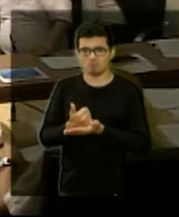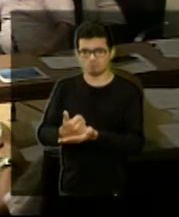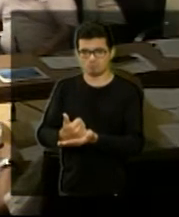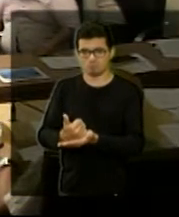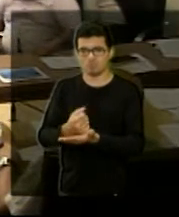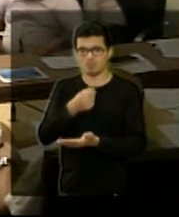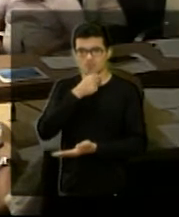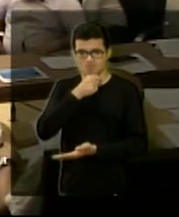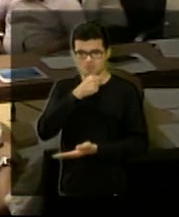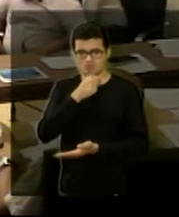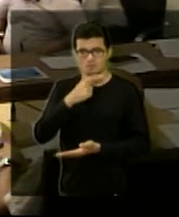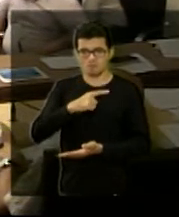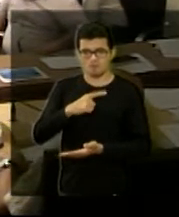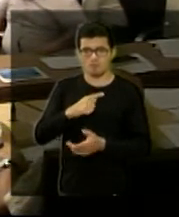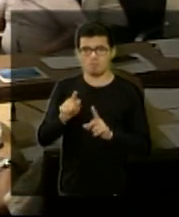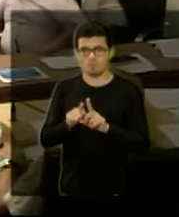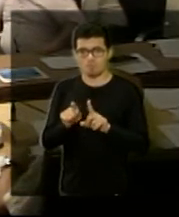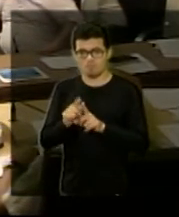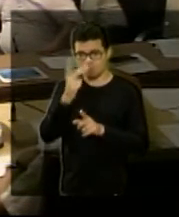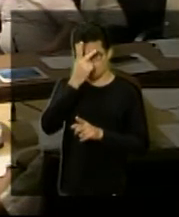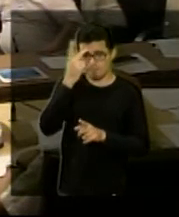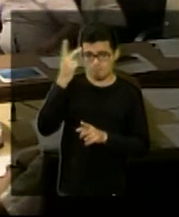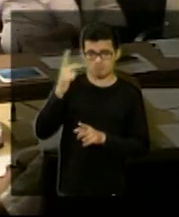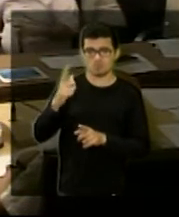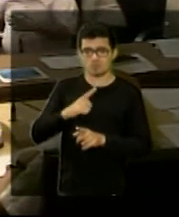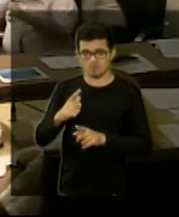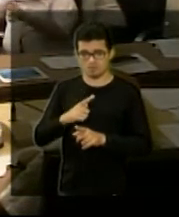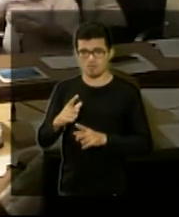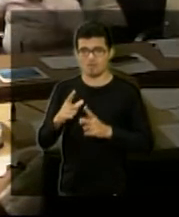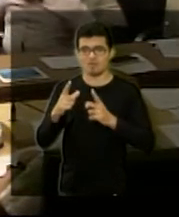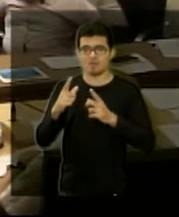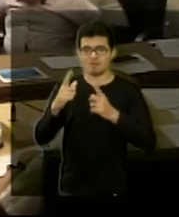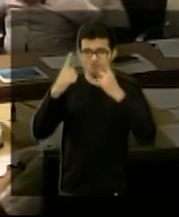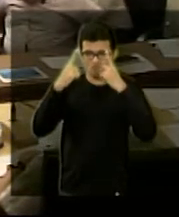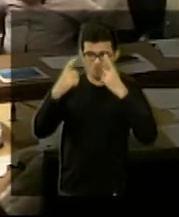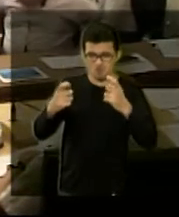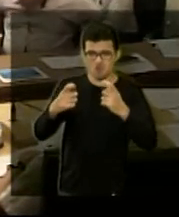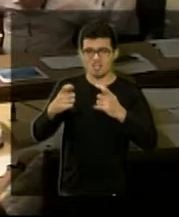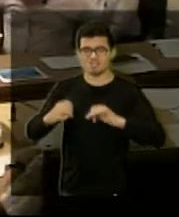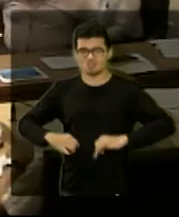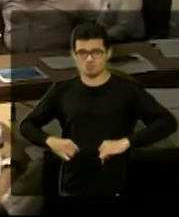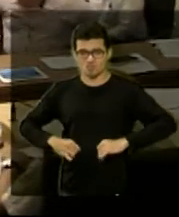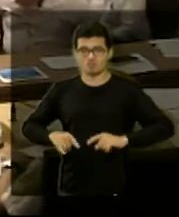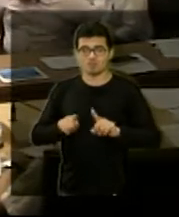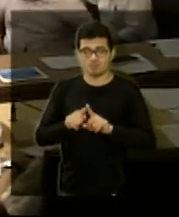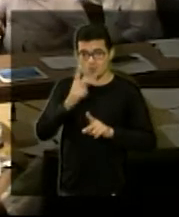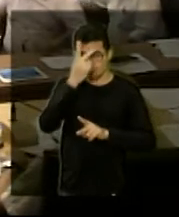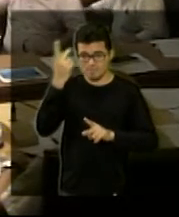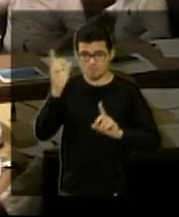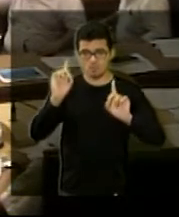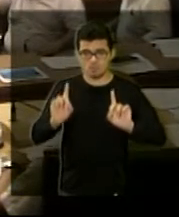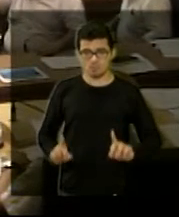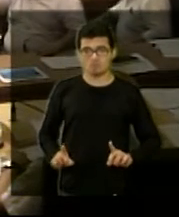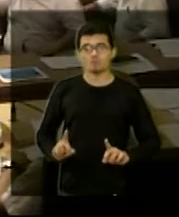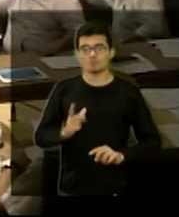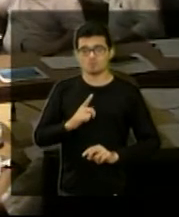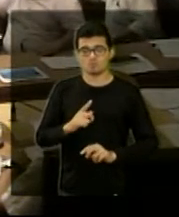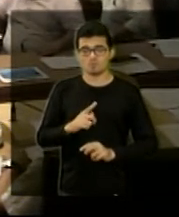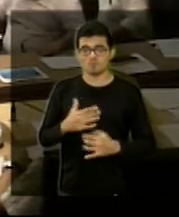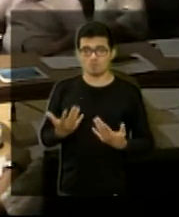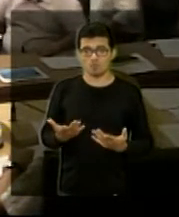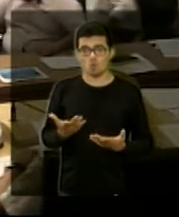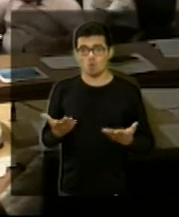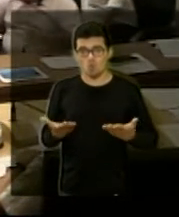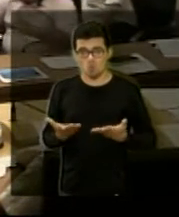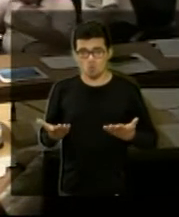vítimas de violência e também pessoas com portadoras de deficiências. E aí, como hoje